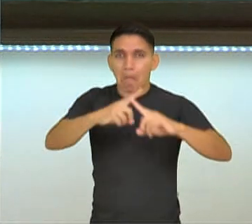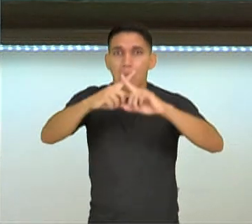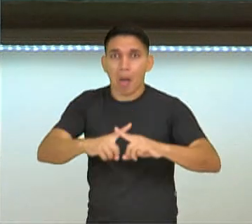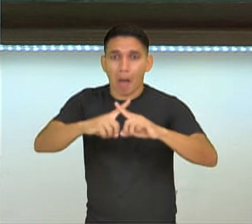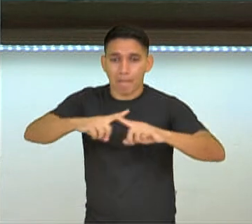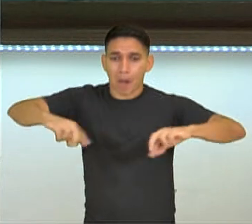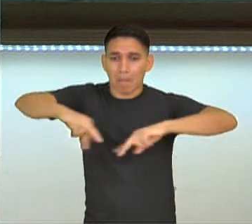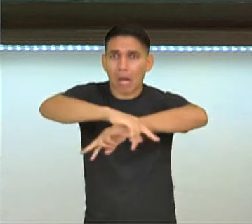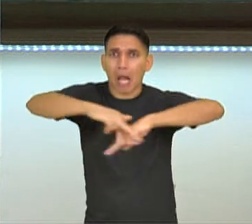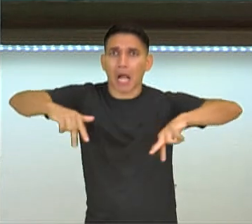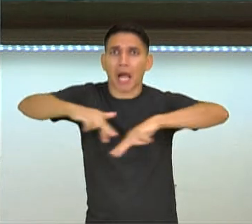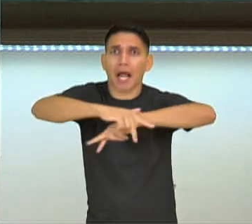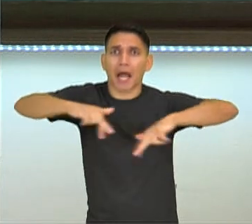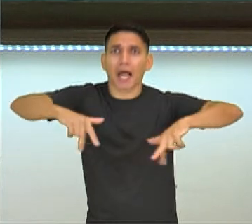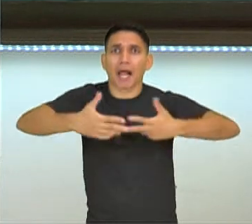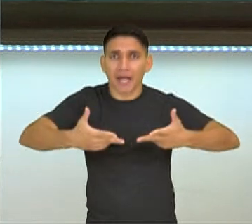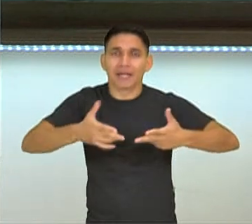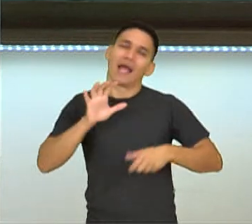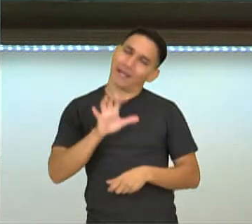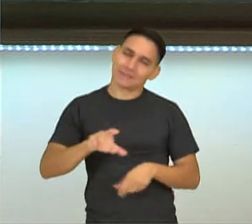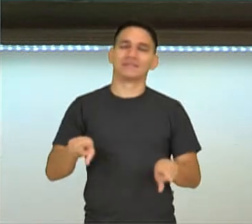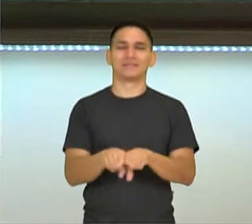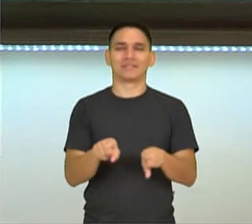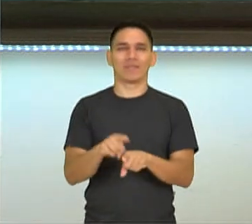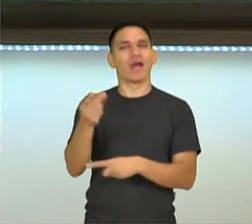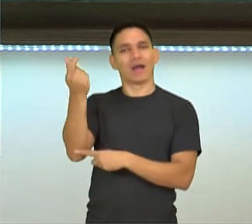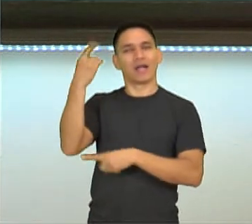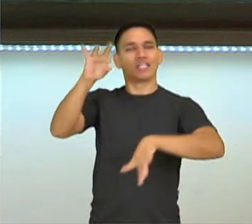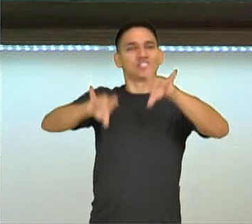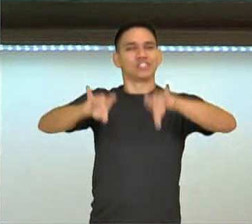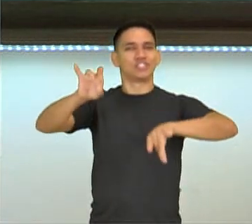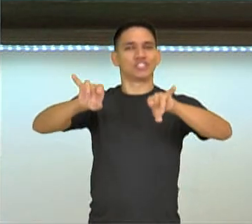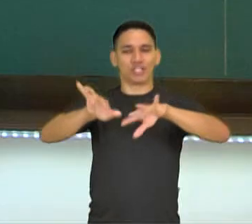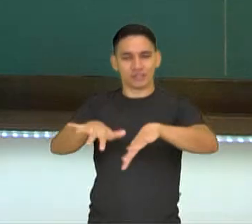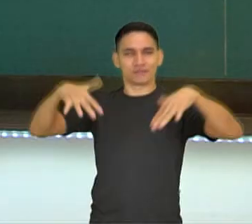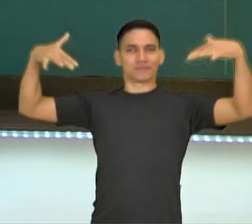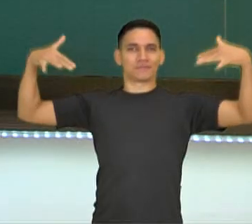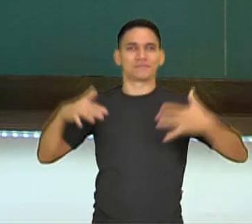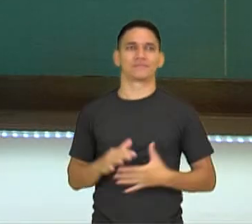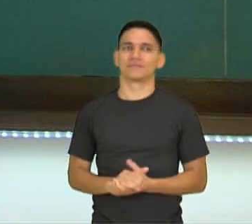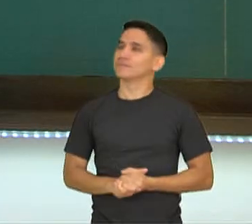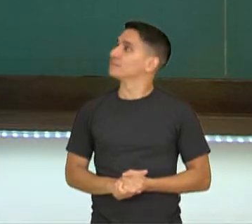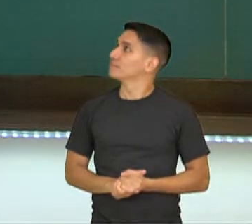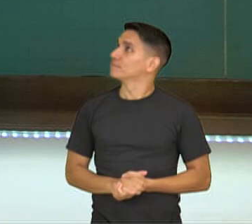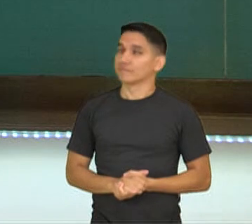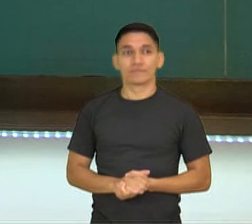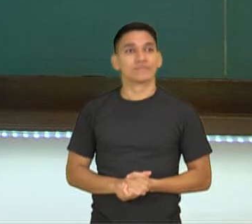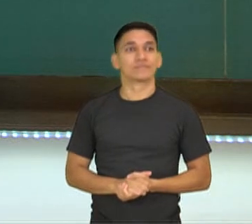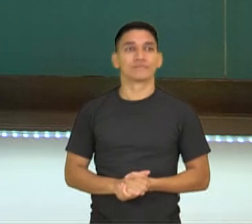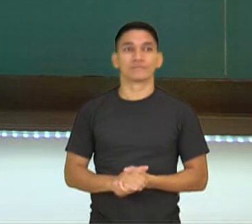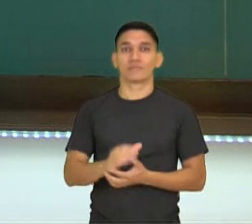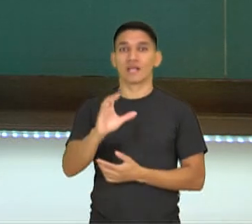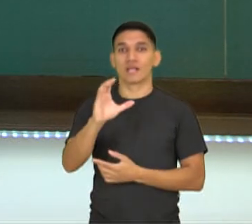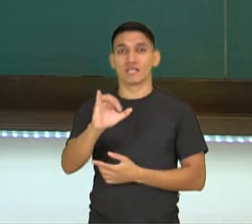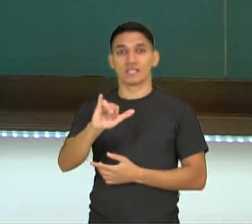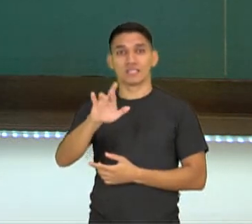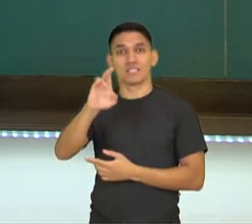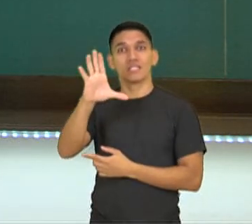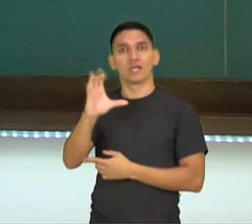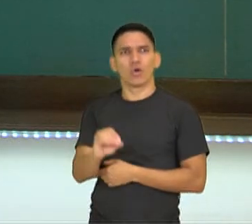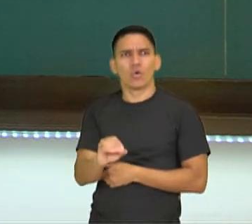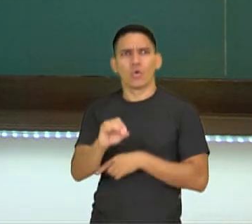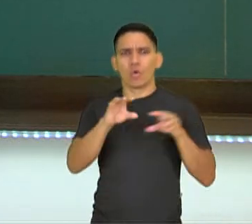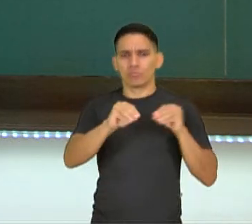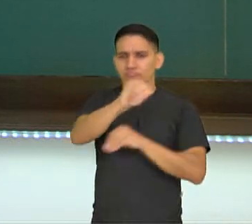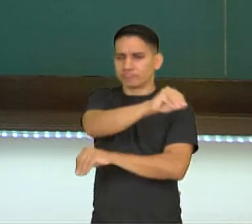partida. Então, assim também era no teatro de arena. O circo itinerante, né? O que é